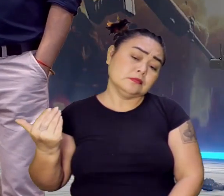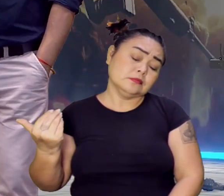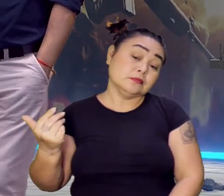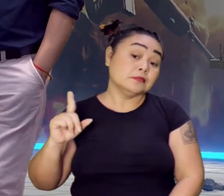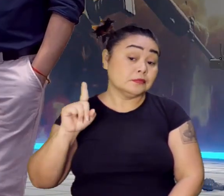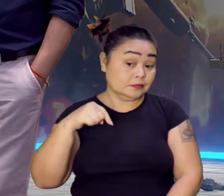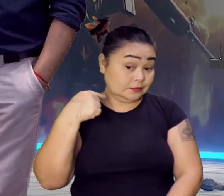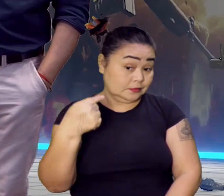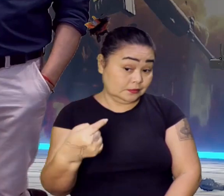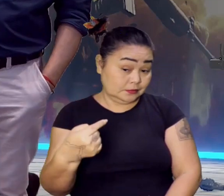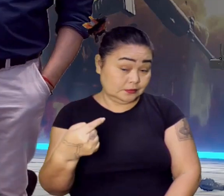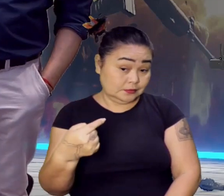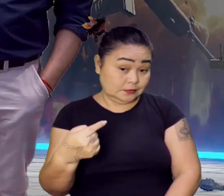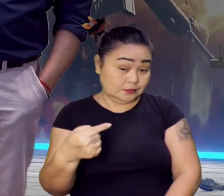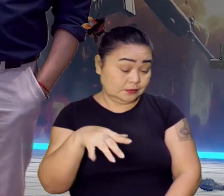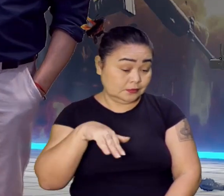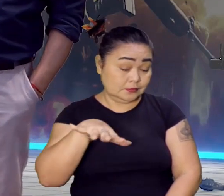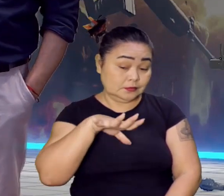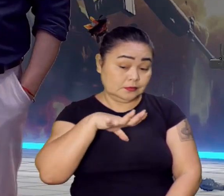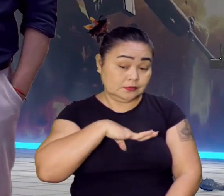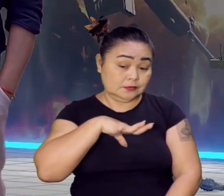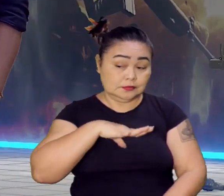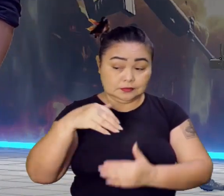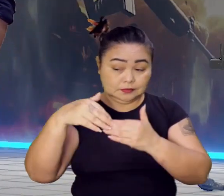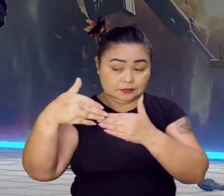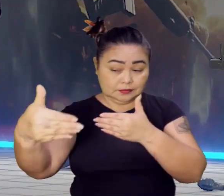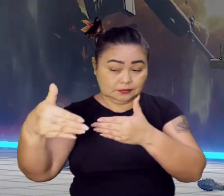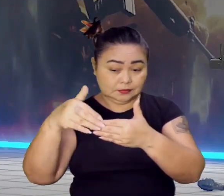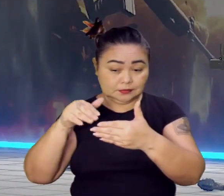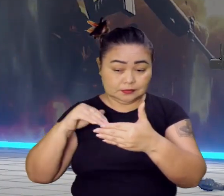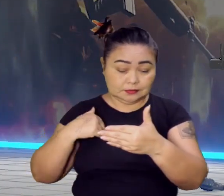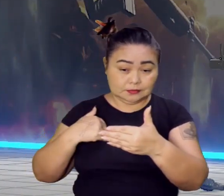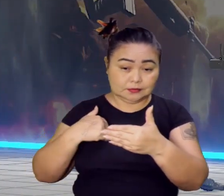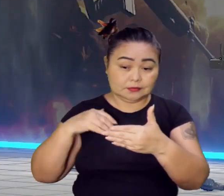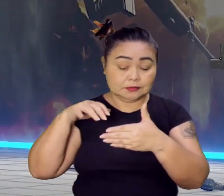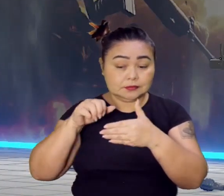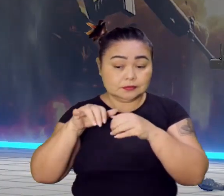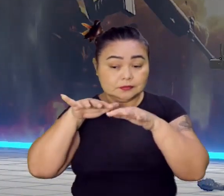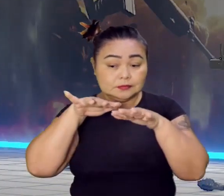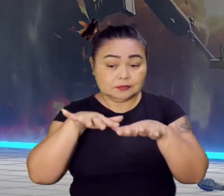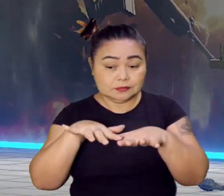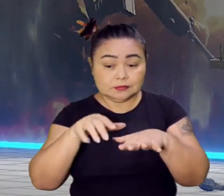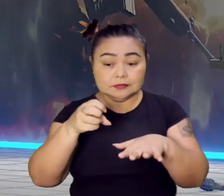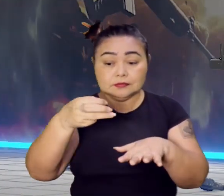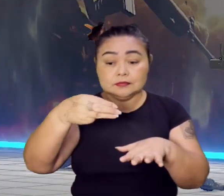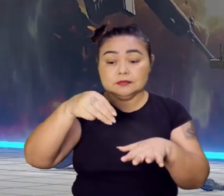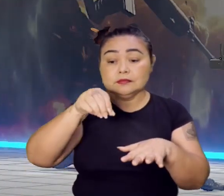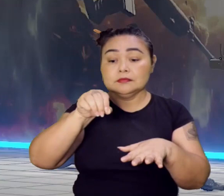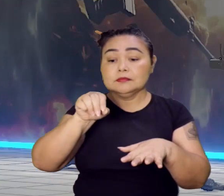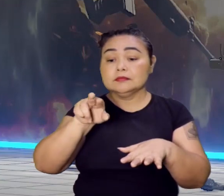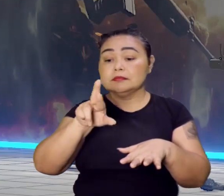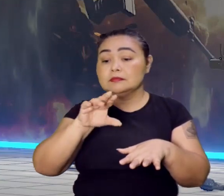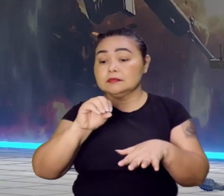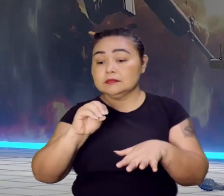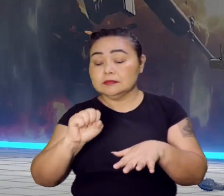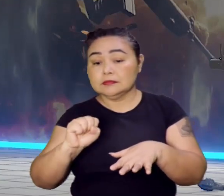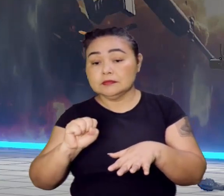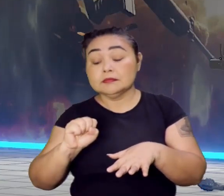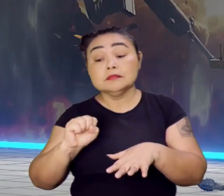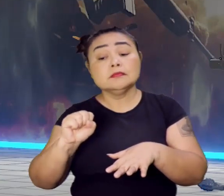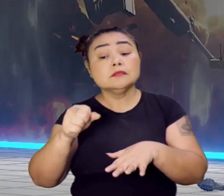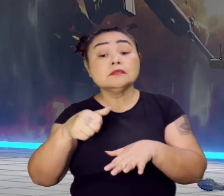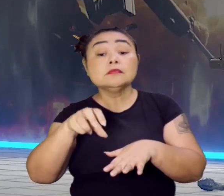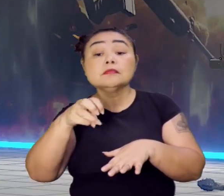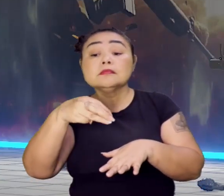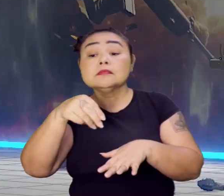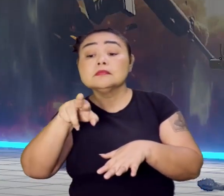a parte ali de Portugal fazia fronteira. Portugal tinha sido ocupada pelos mouros. E os mouros, eles estavam